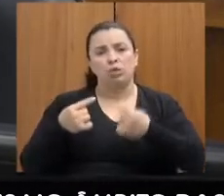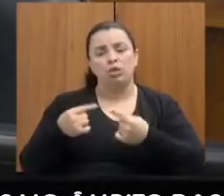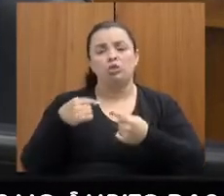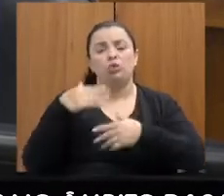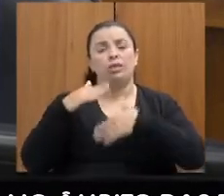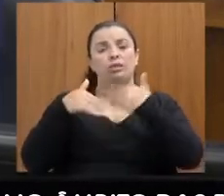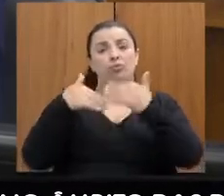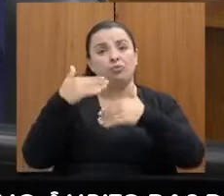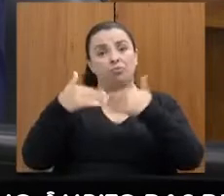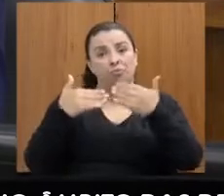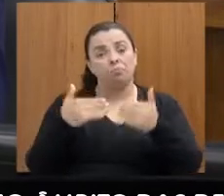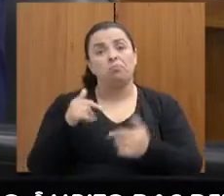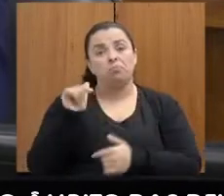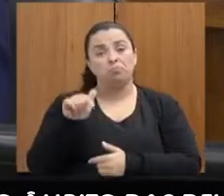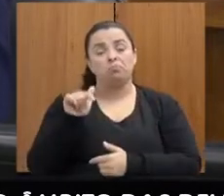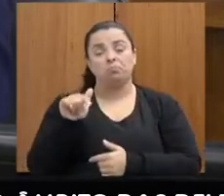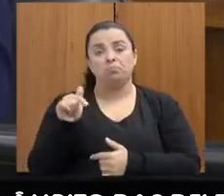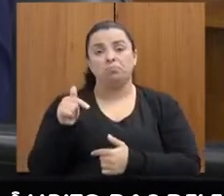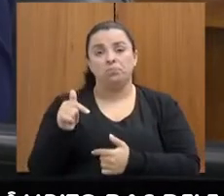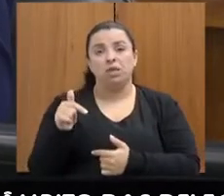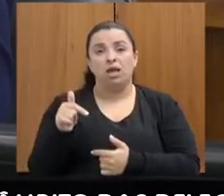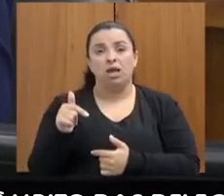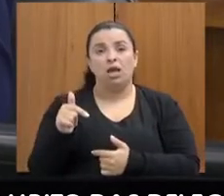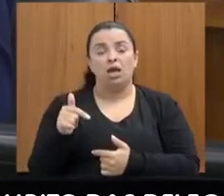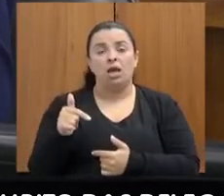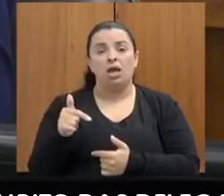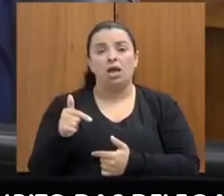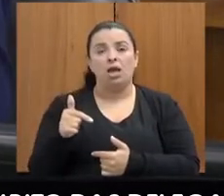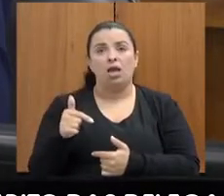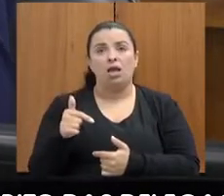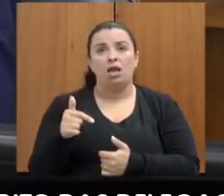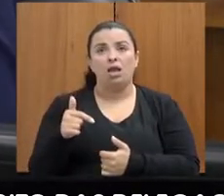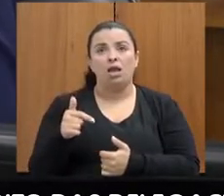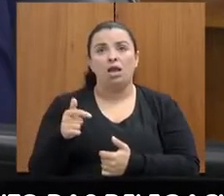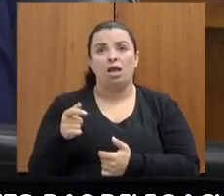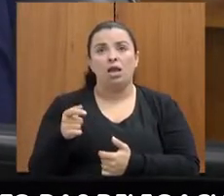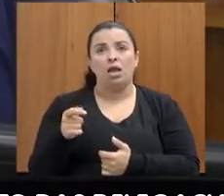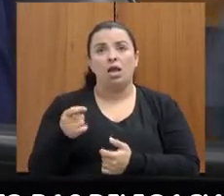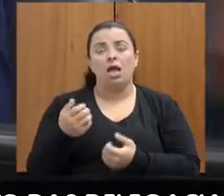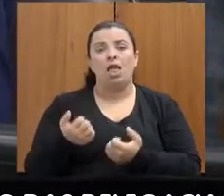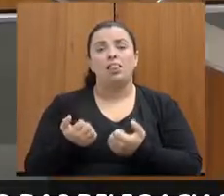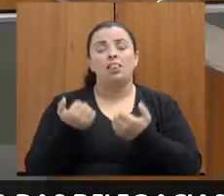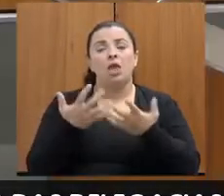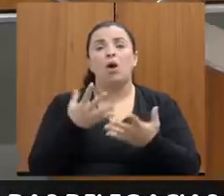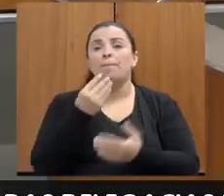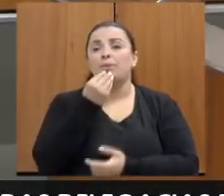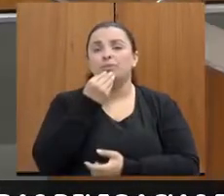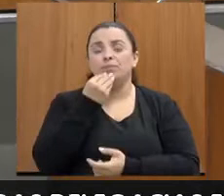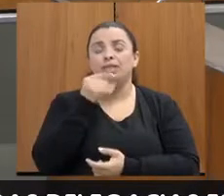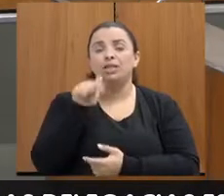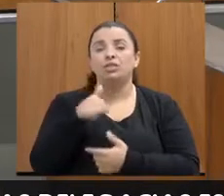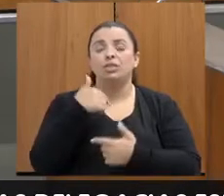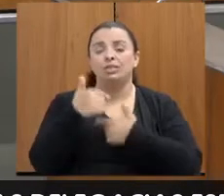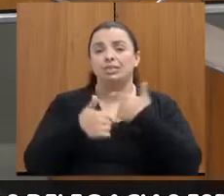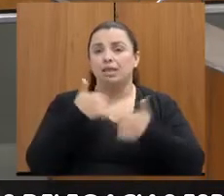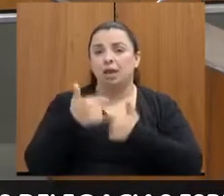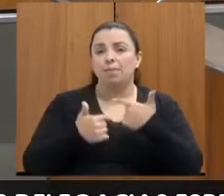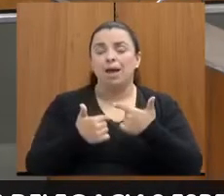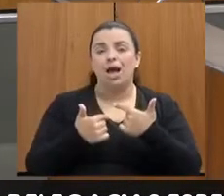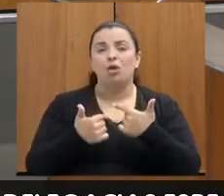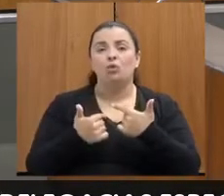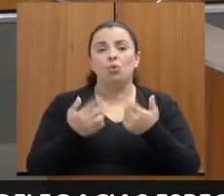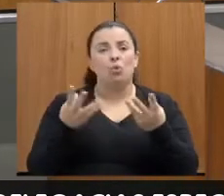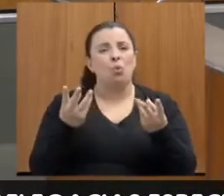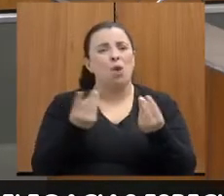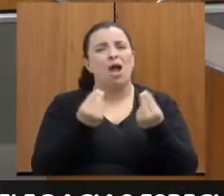e que deu à contagem, de certa forma, a condição de desenvolver esse trabalho tão qualificado que,